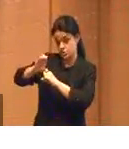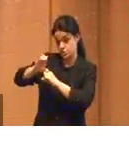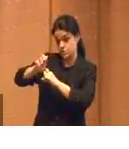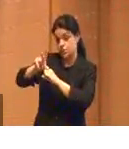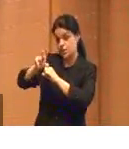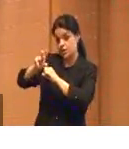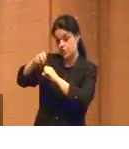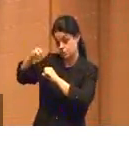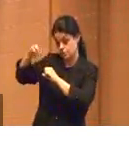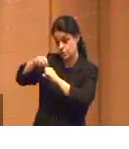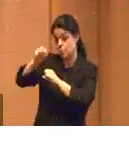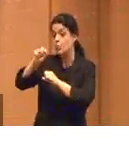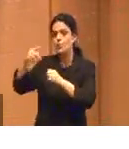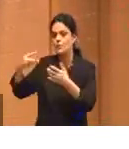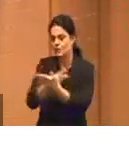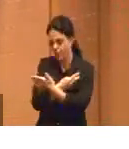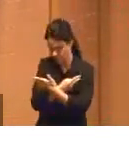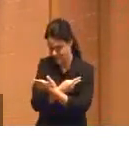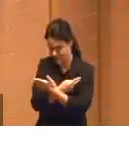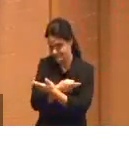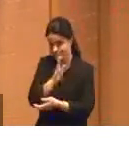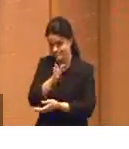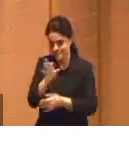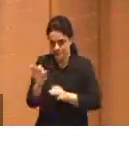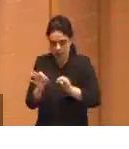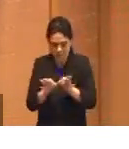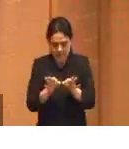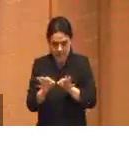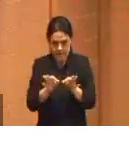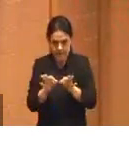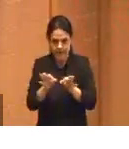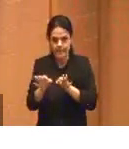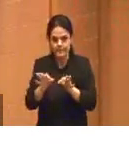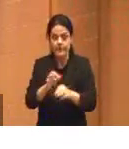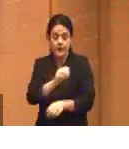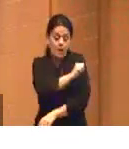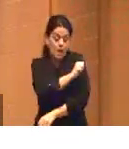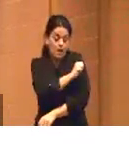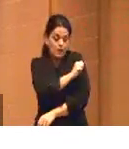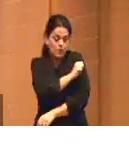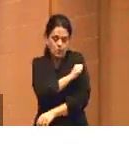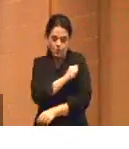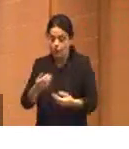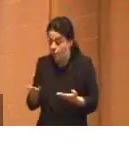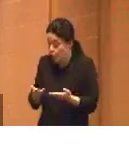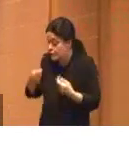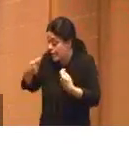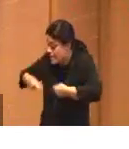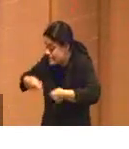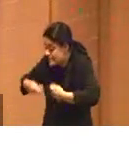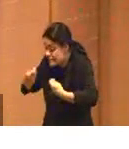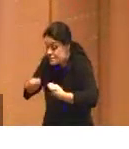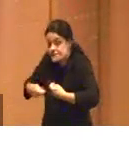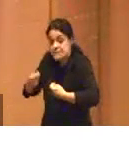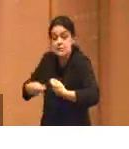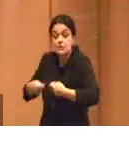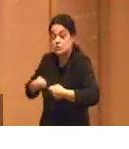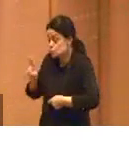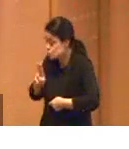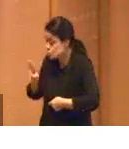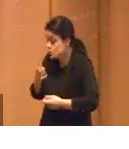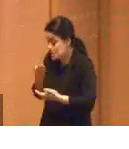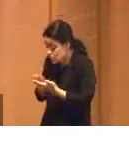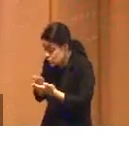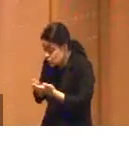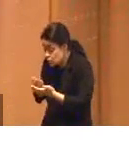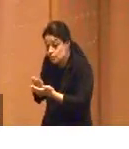isso, porque já está em curso. Olha o que esse aluno disse, atualmente eu não estudo sem o chat GPT. Outro aluno, toda vez que eu